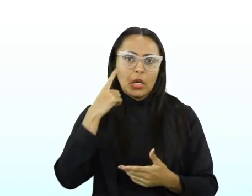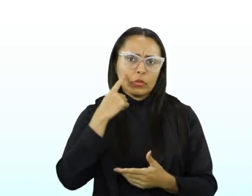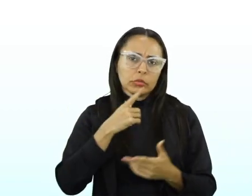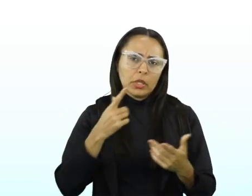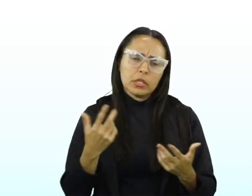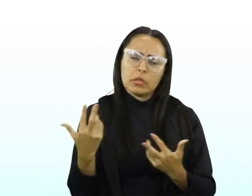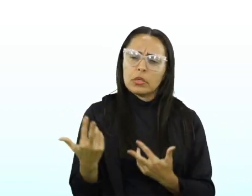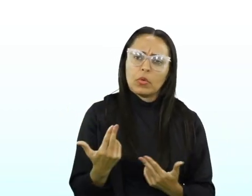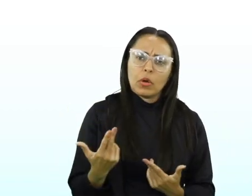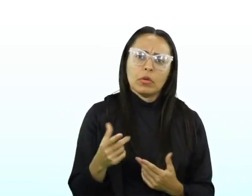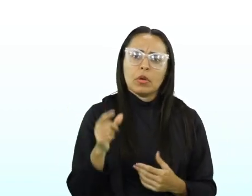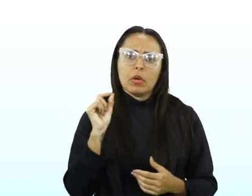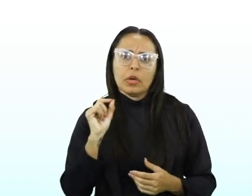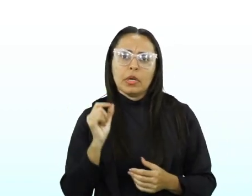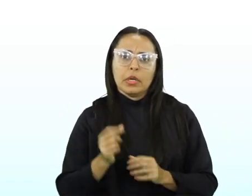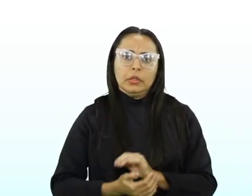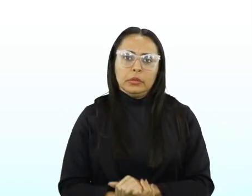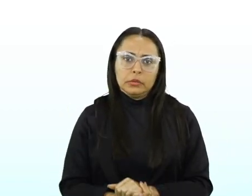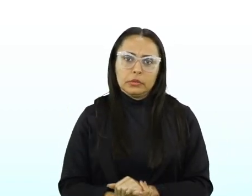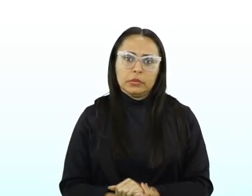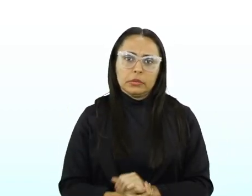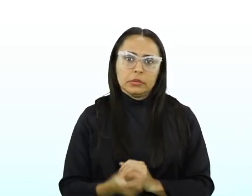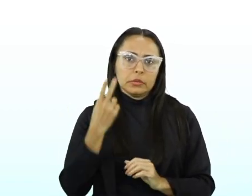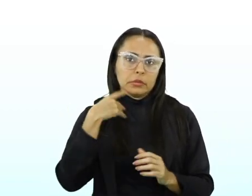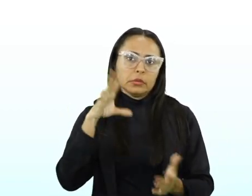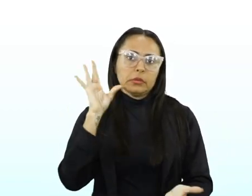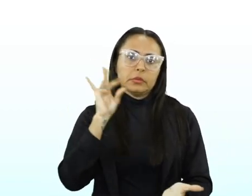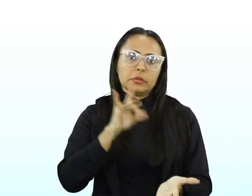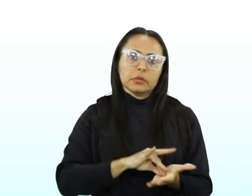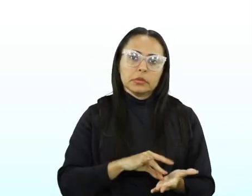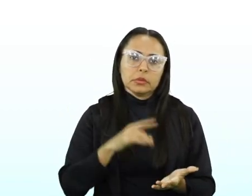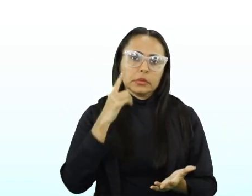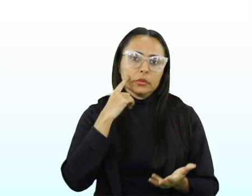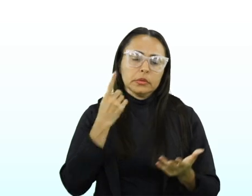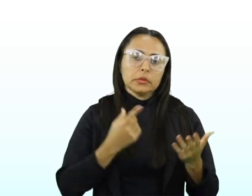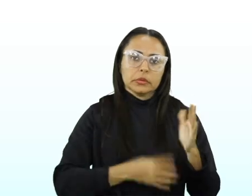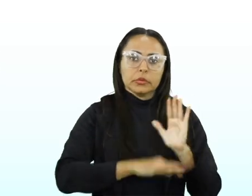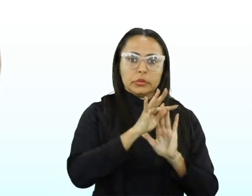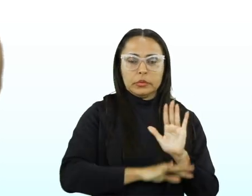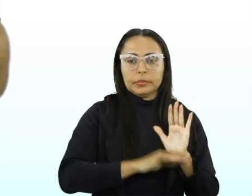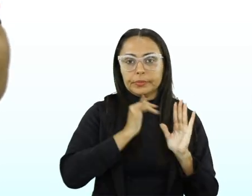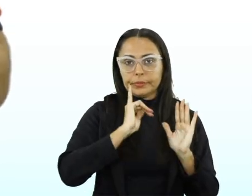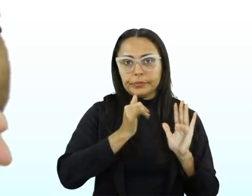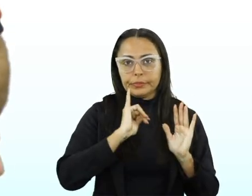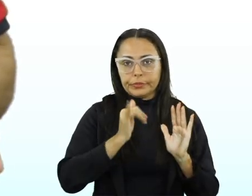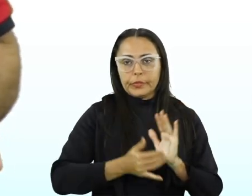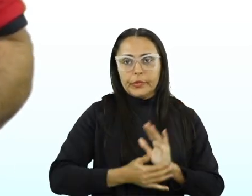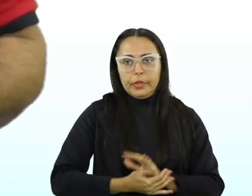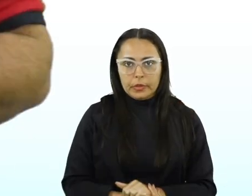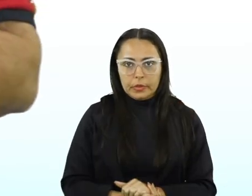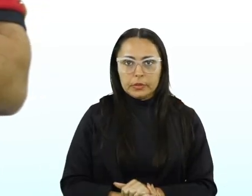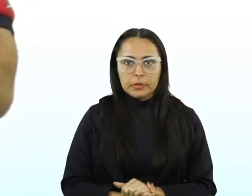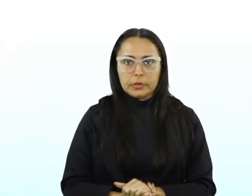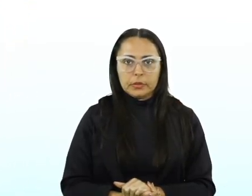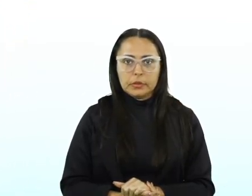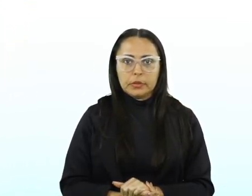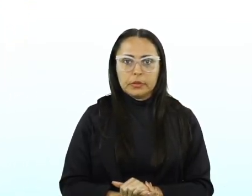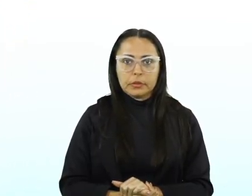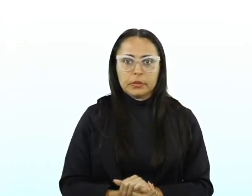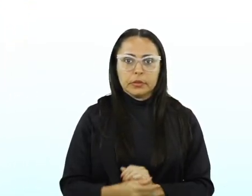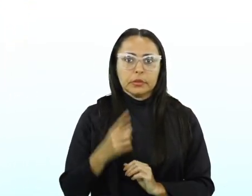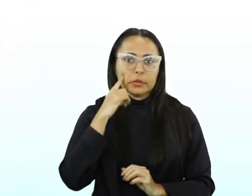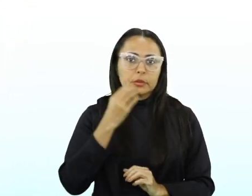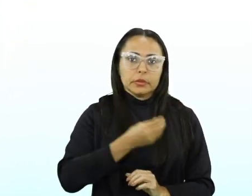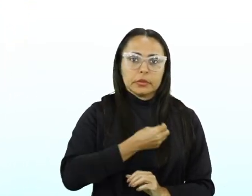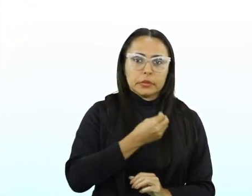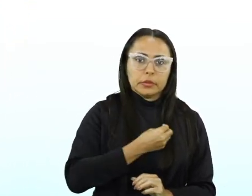têm em comum? Eles têm em comum, eles têm exatamente o eles são do texto narrativo, o tipo narrativo. Então, o que existe